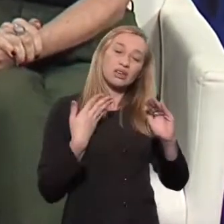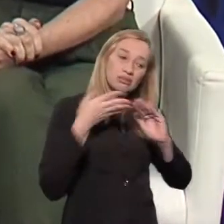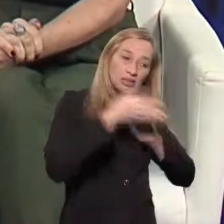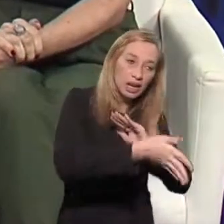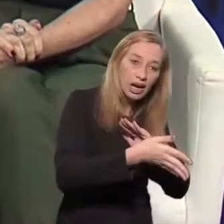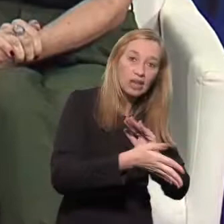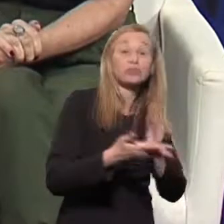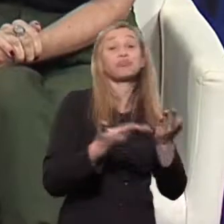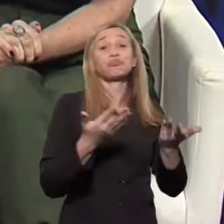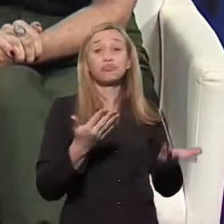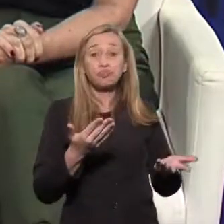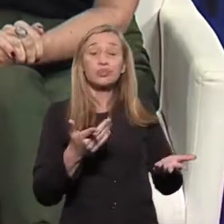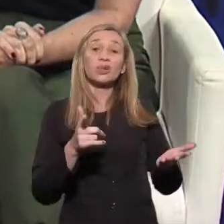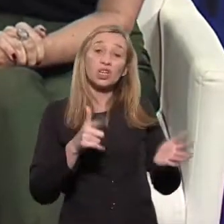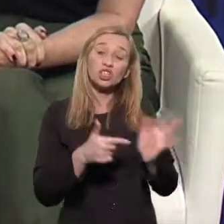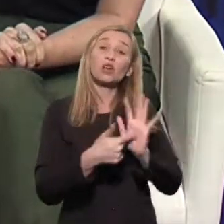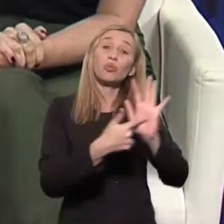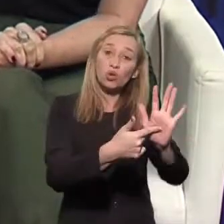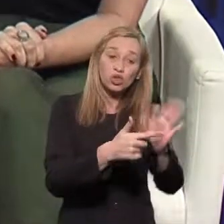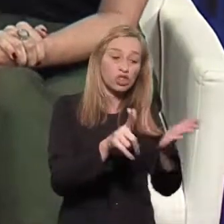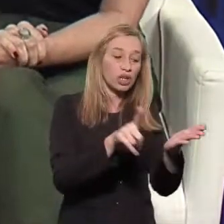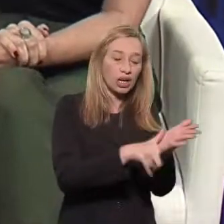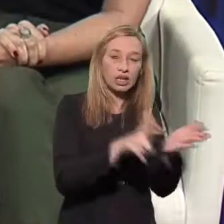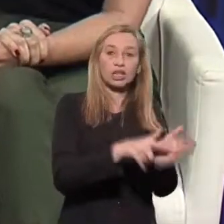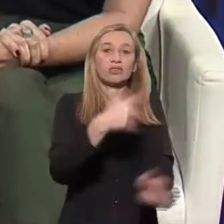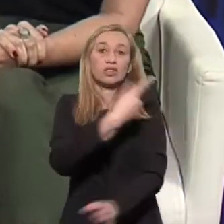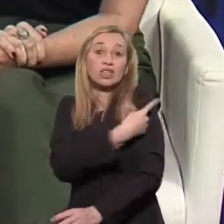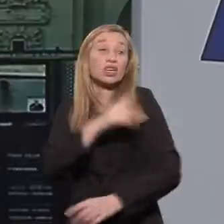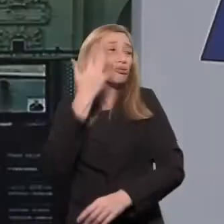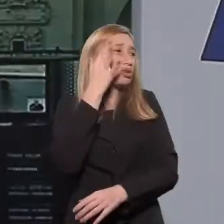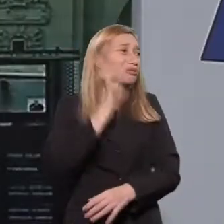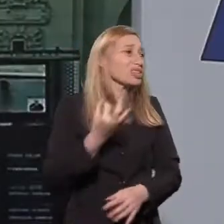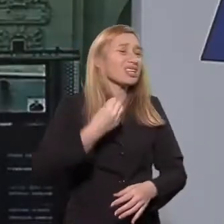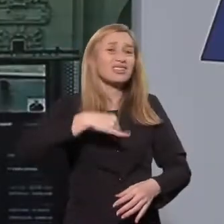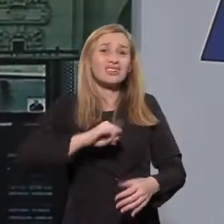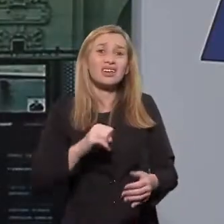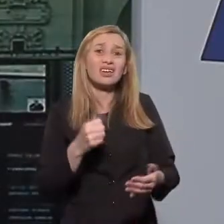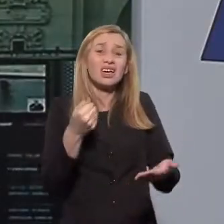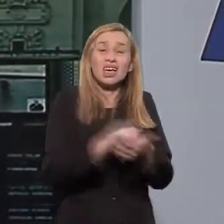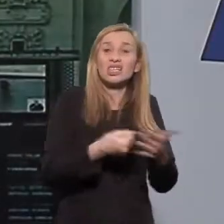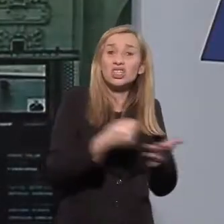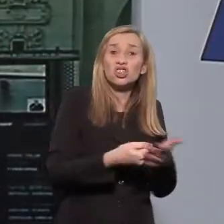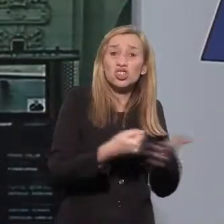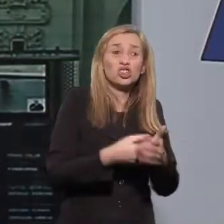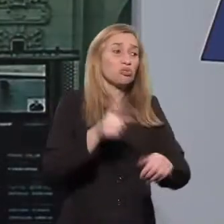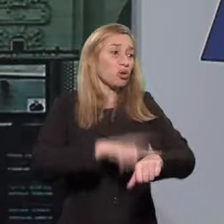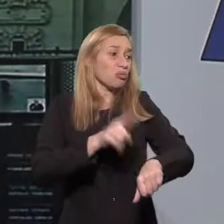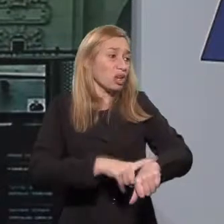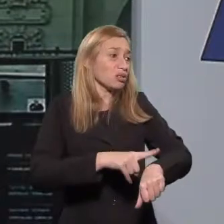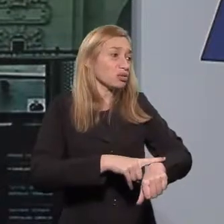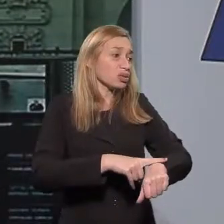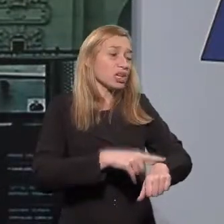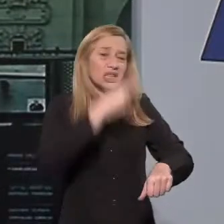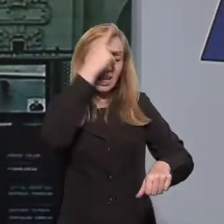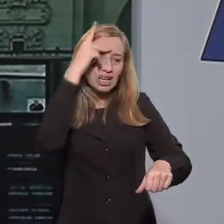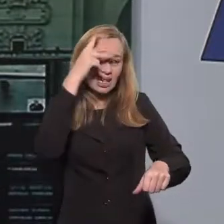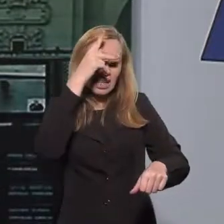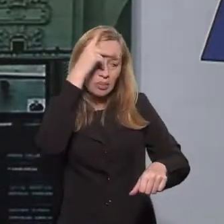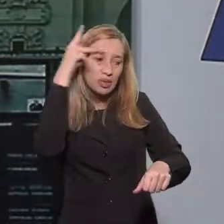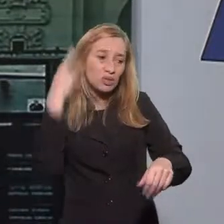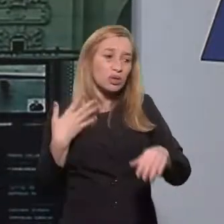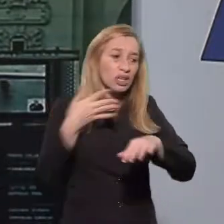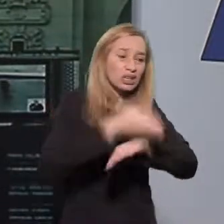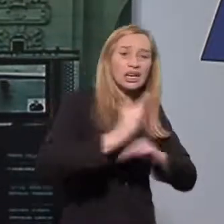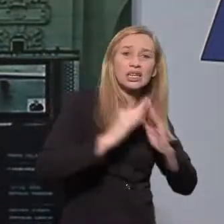a exigência como critério, por exemplo, para acessar uma matrícula, etc., se isso não pode criar outros